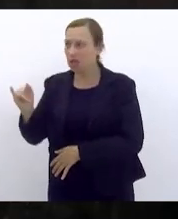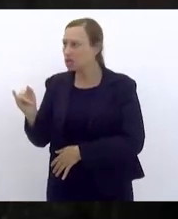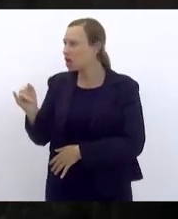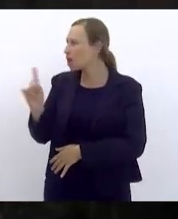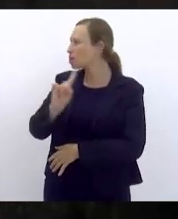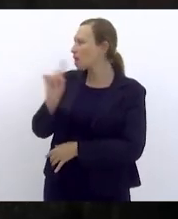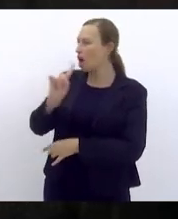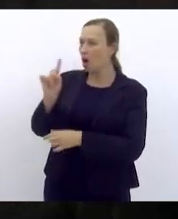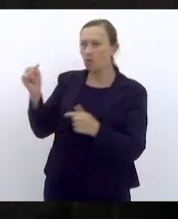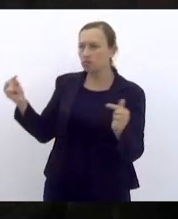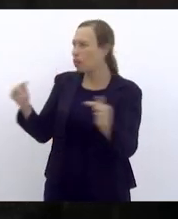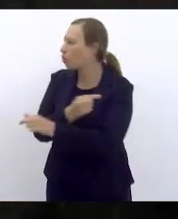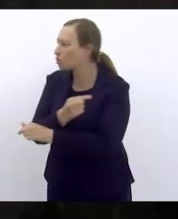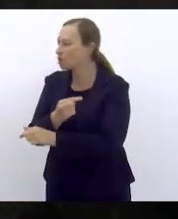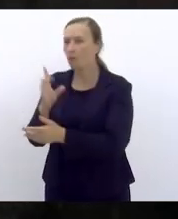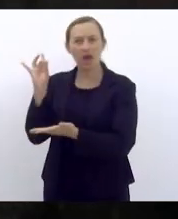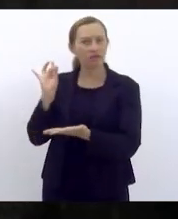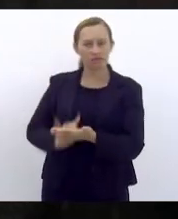condiz com a realidade